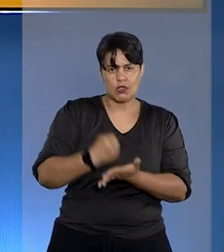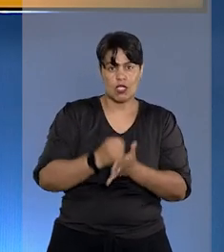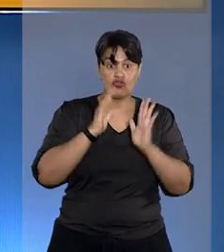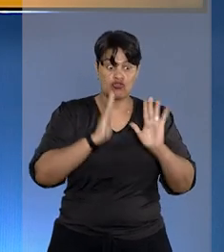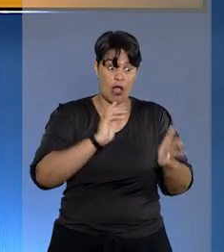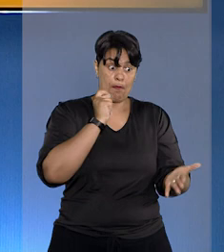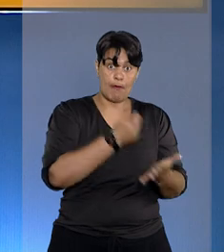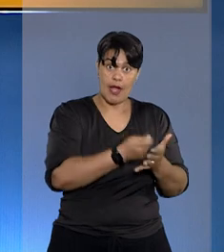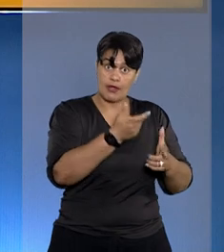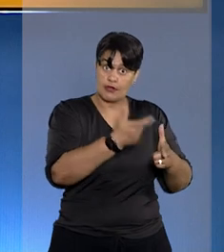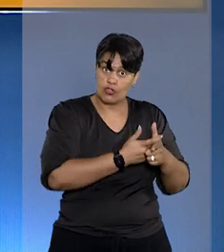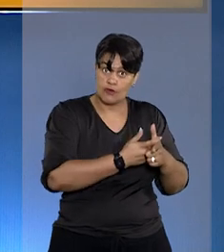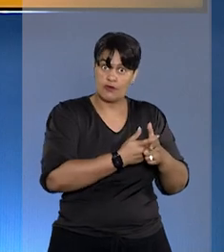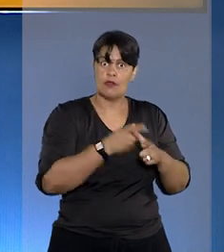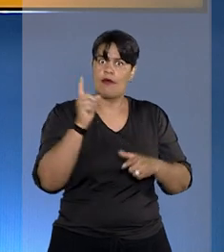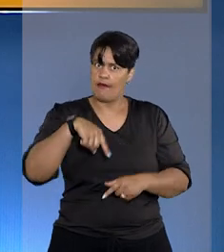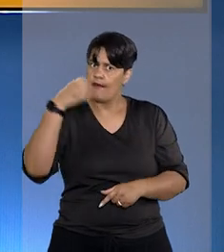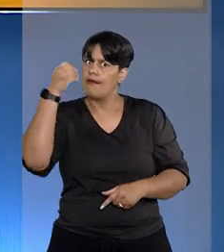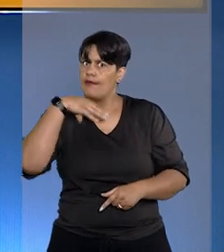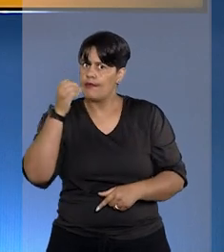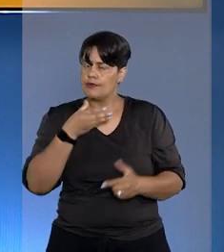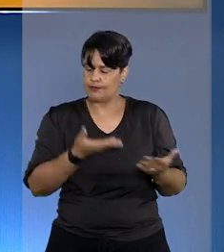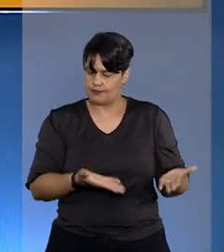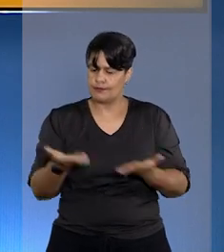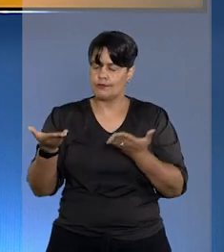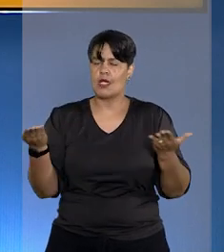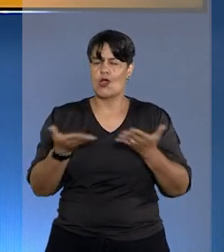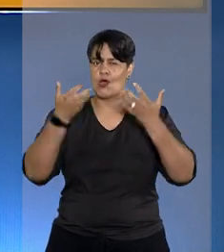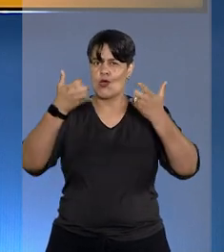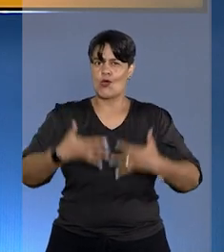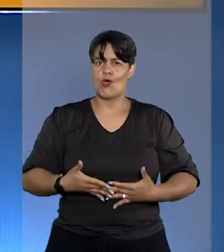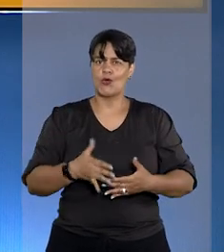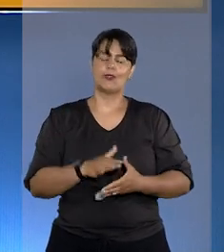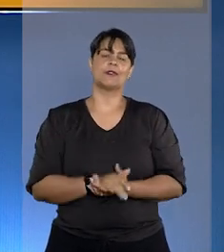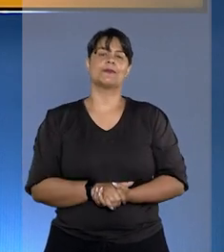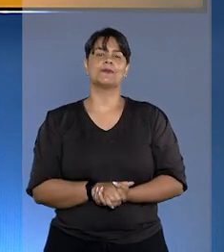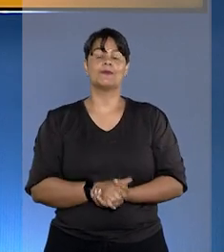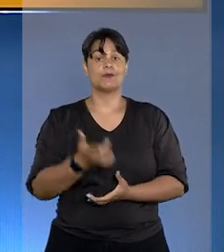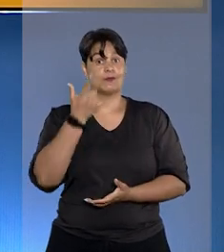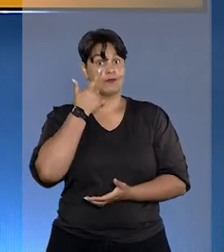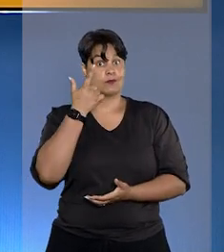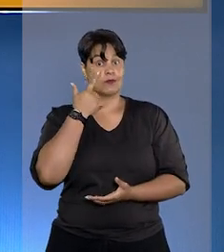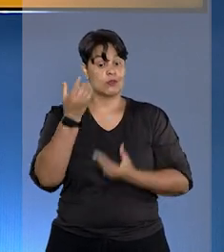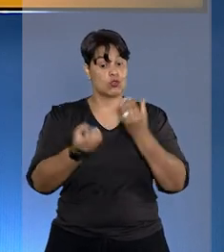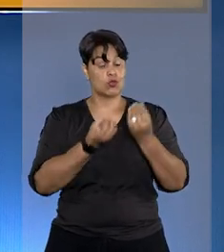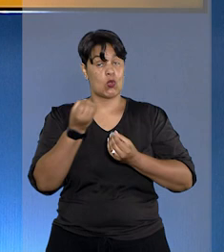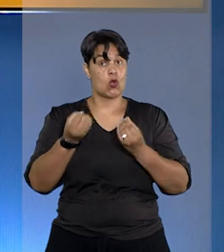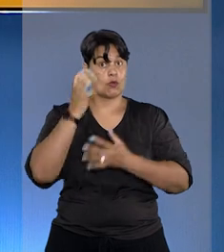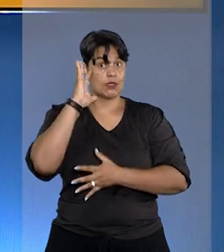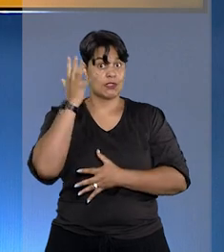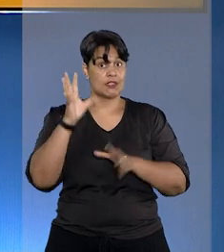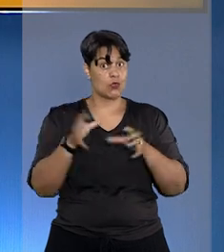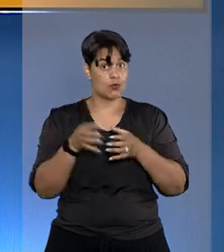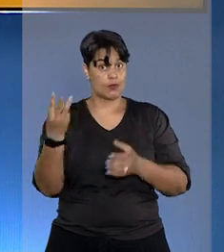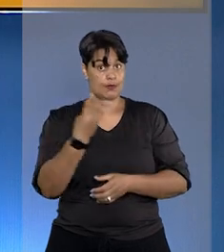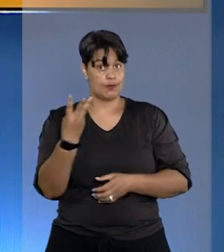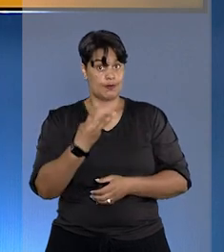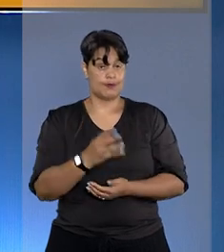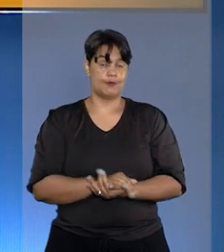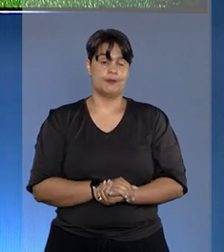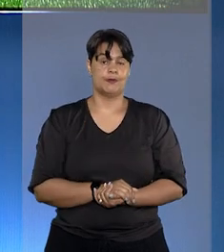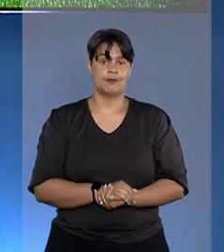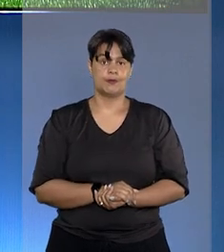atrasadas é abusiva. A repórter Jéssica Castro traz mais informações sobre a decisão da terceira turma.